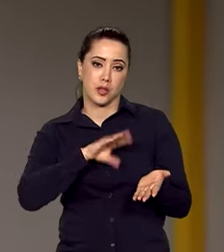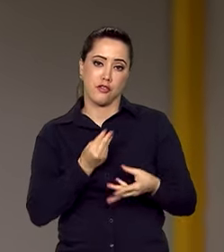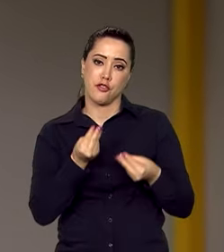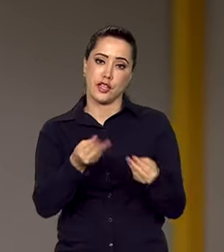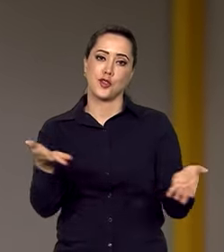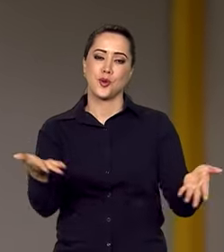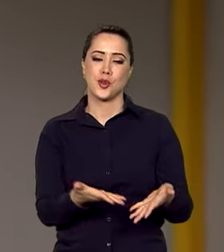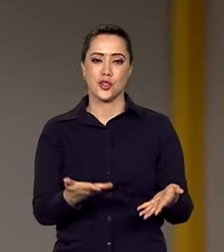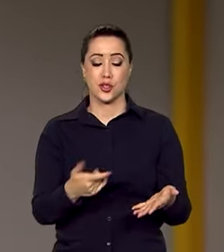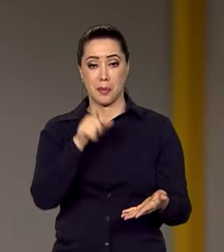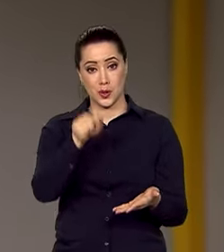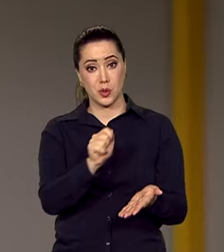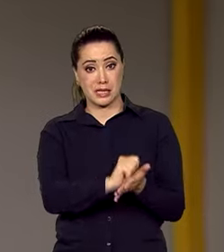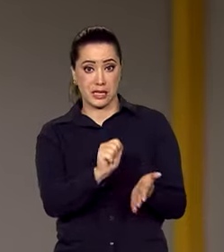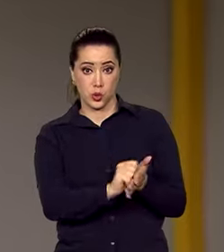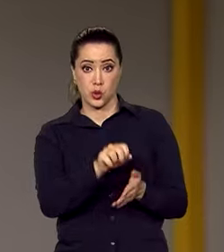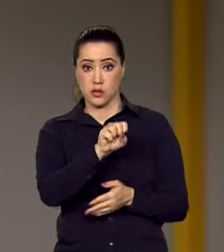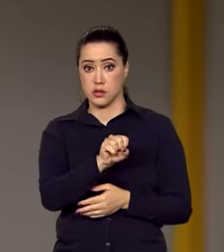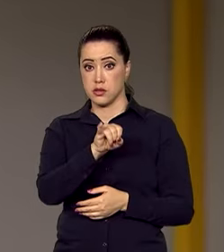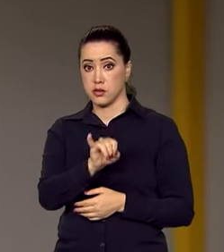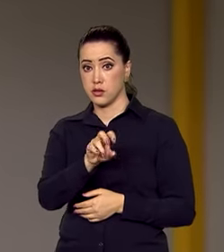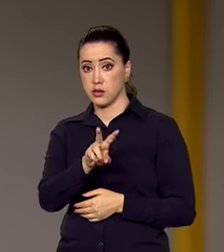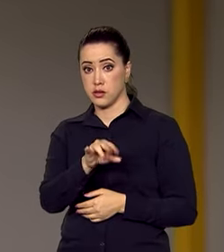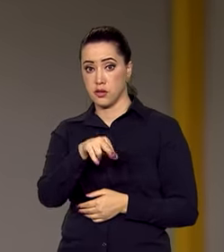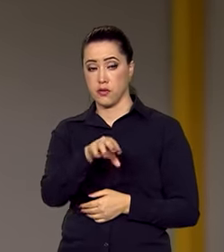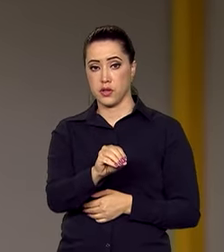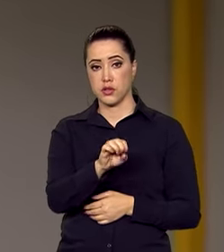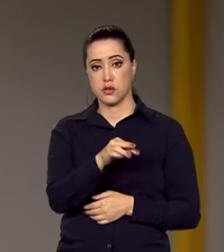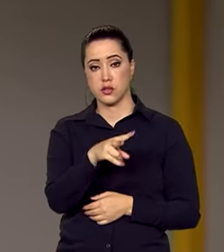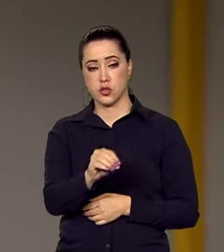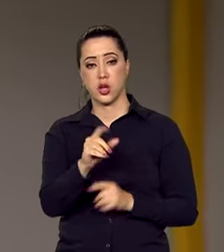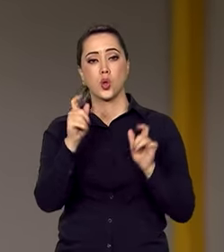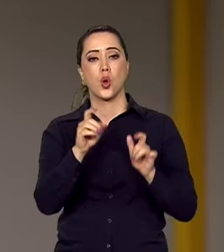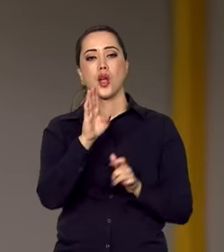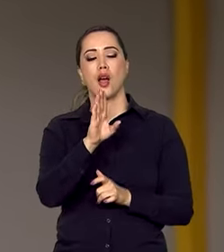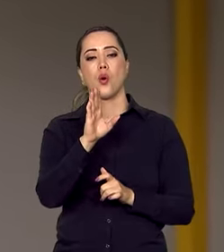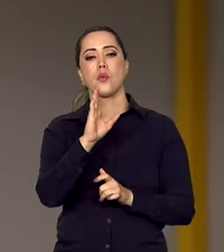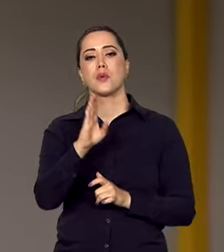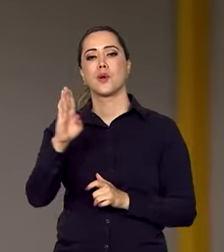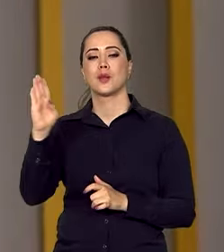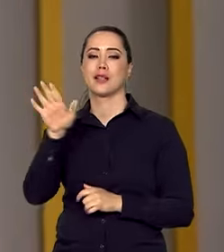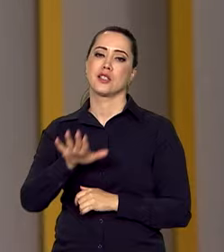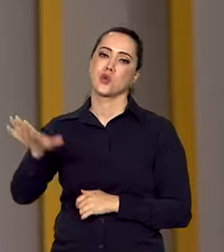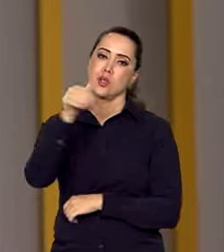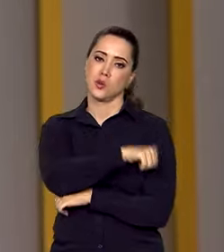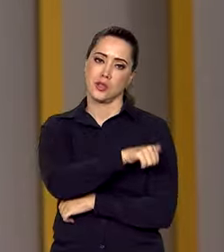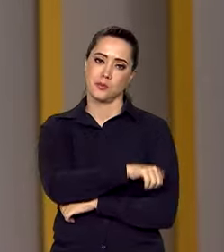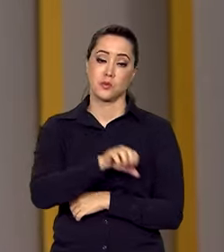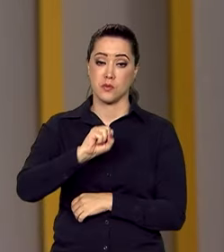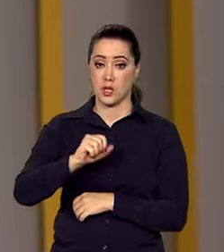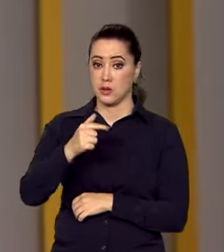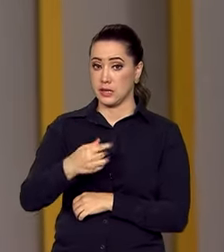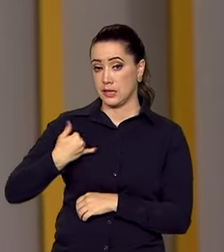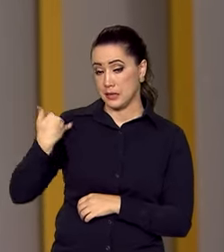concedido hoje ao escritor Silviano Santiago em uma cerimônia na Biblioteca Nacional do Rio de Janeiro. Com 87